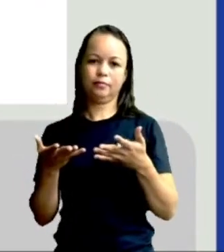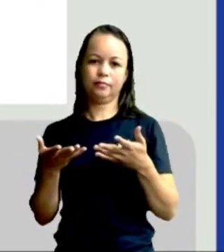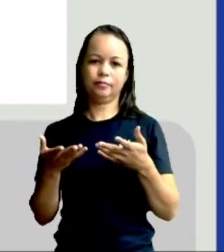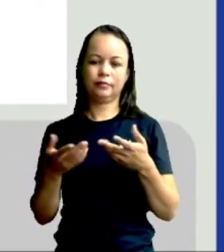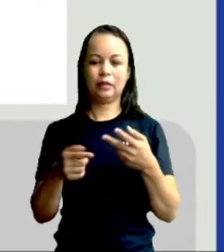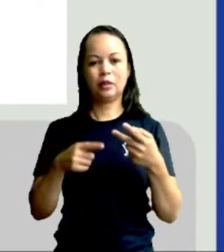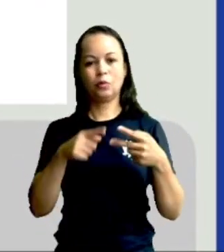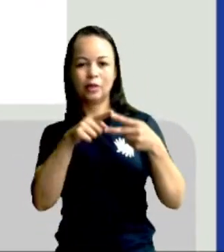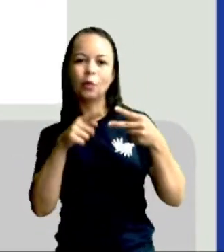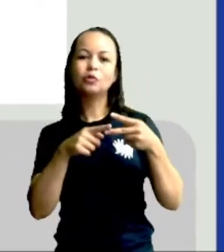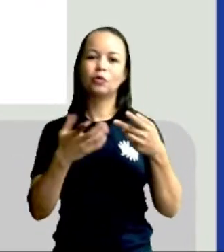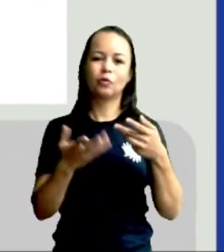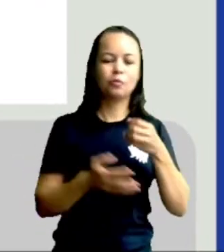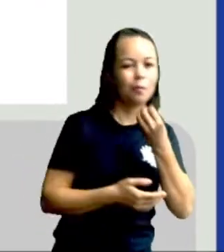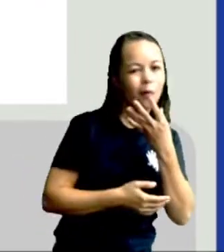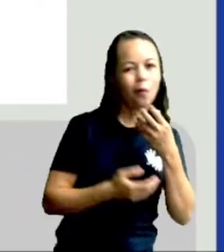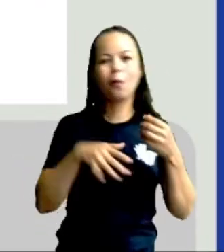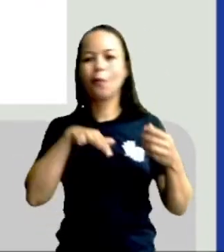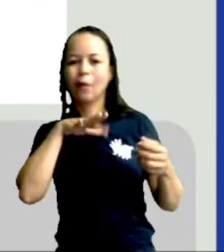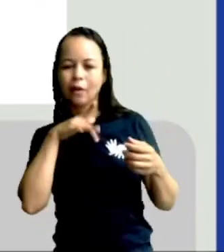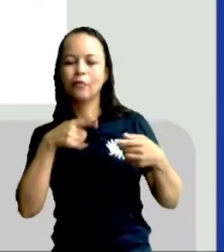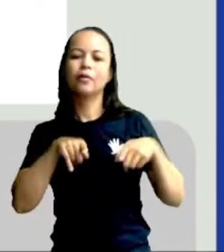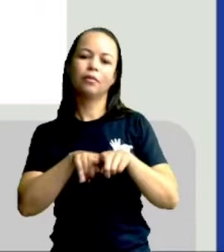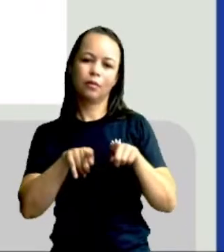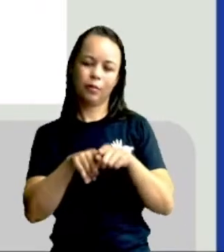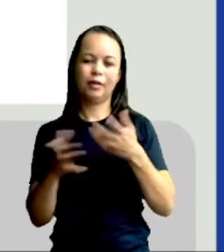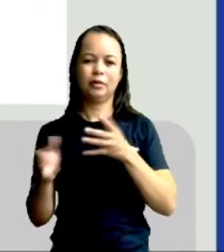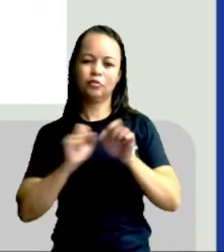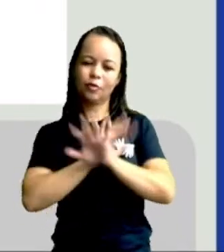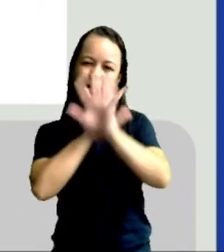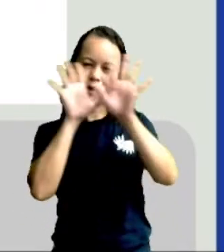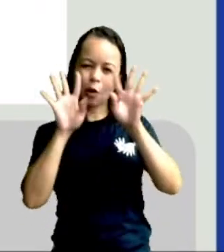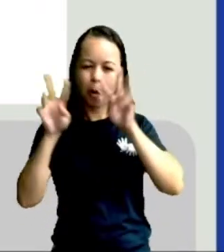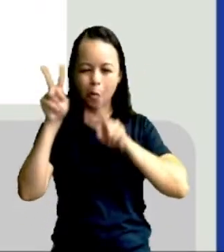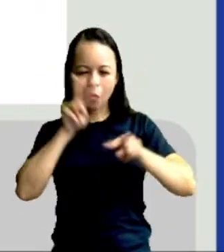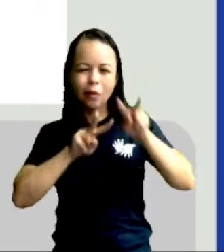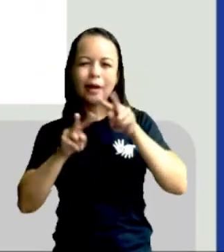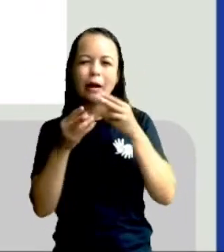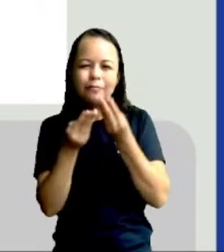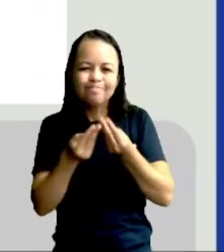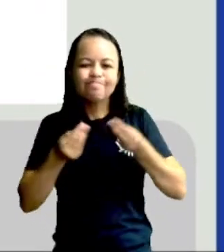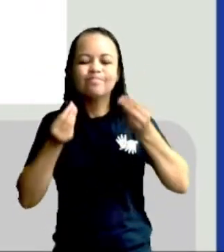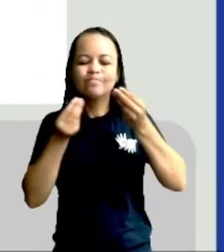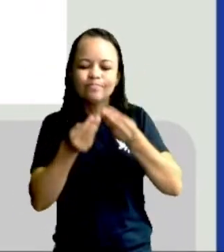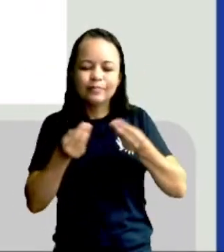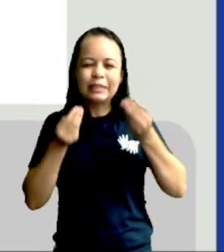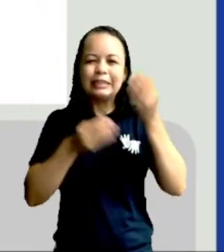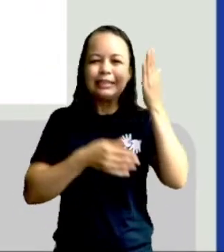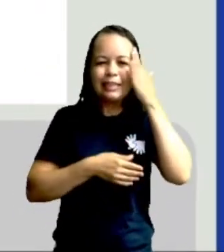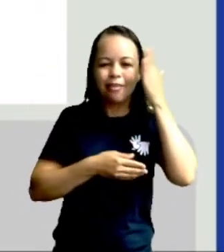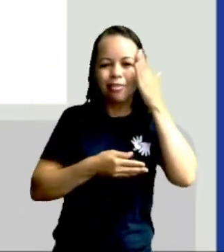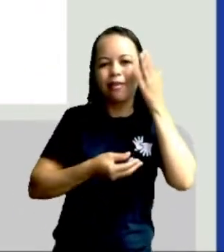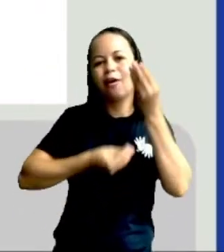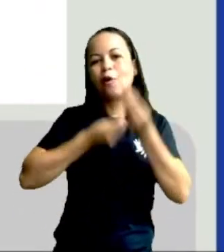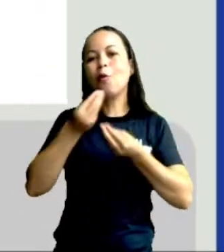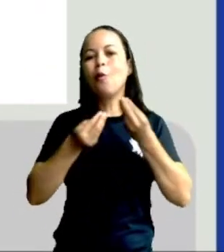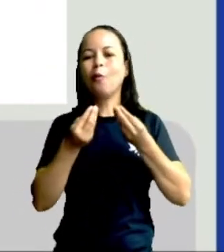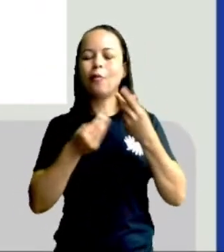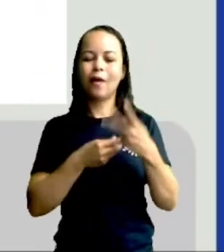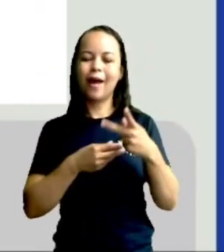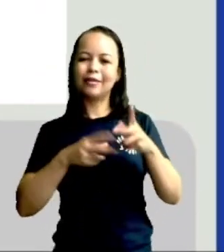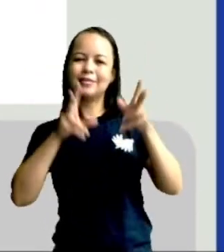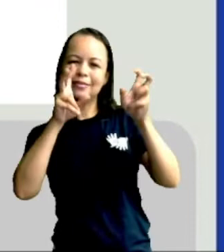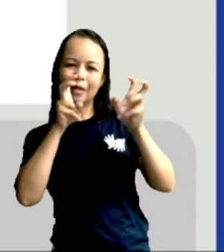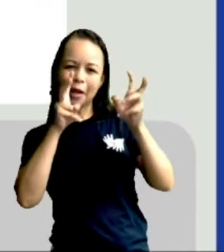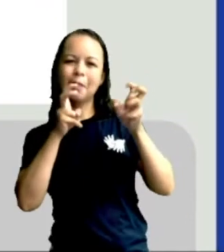contras. Então, fica muito claro isso, gente. Não deixa de ter esse olhar sensível para essa temática que é tão relevante,